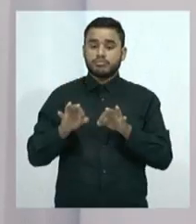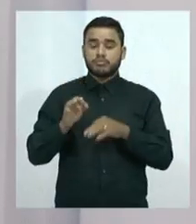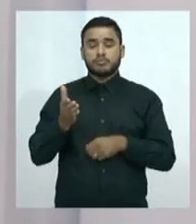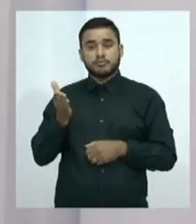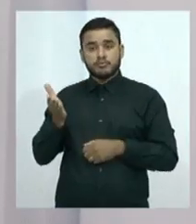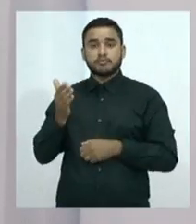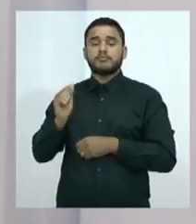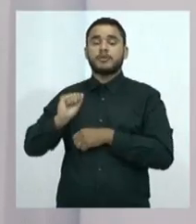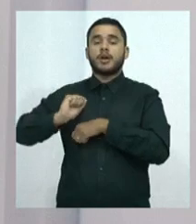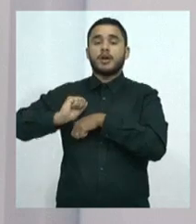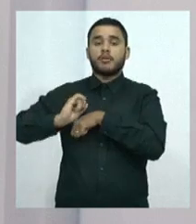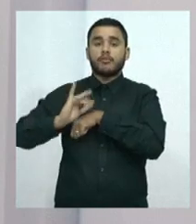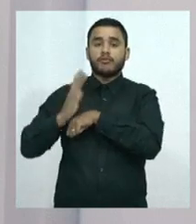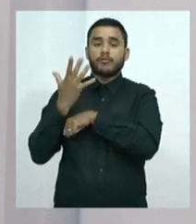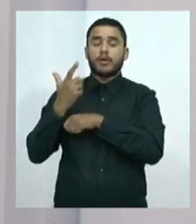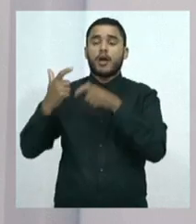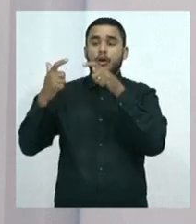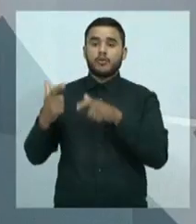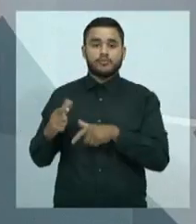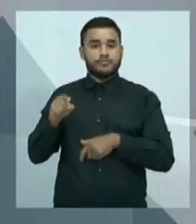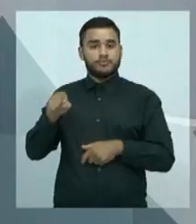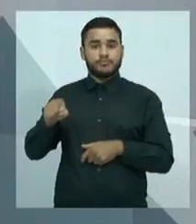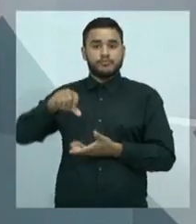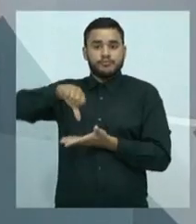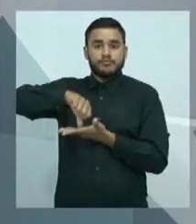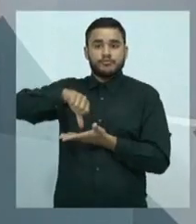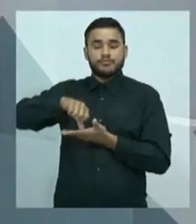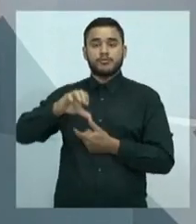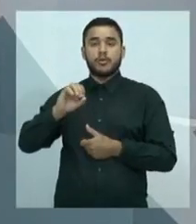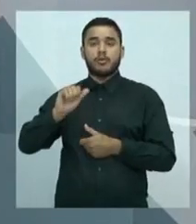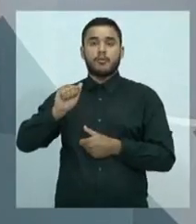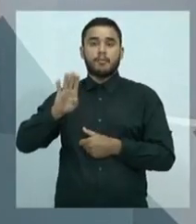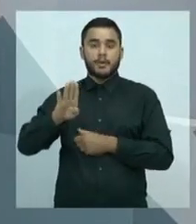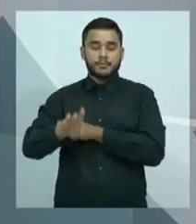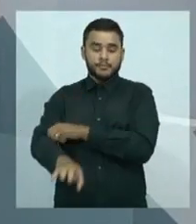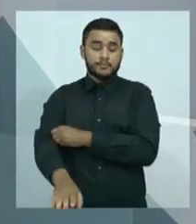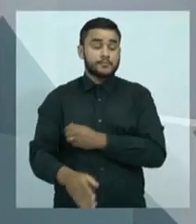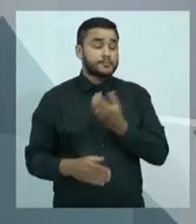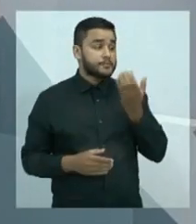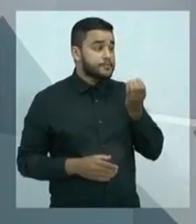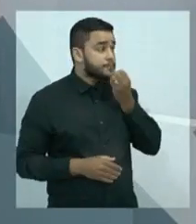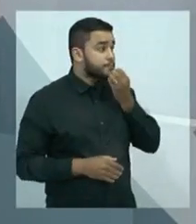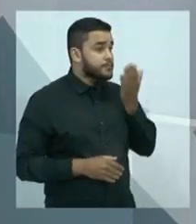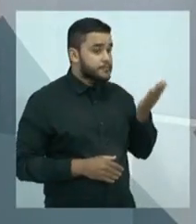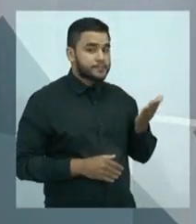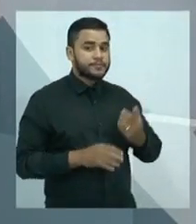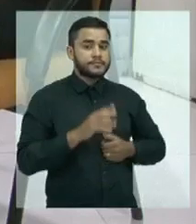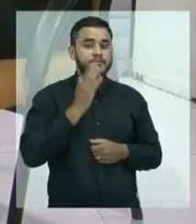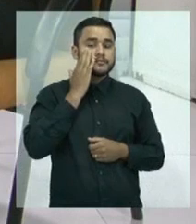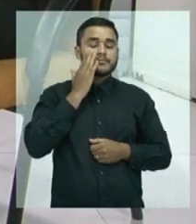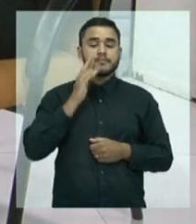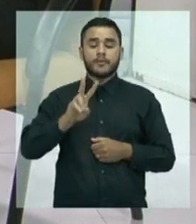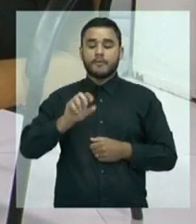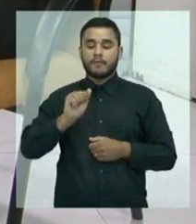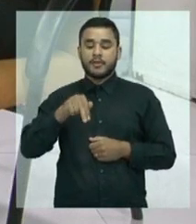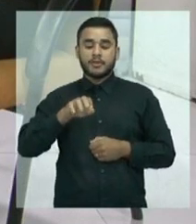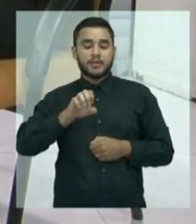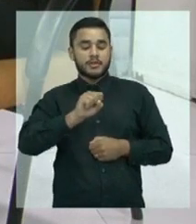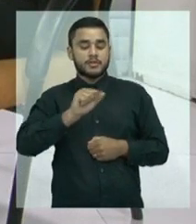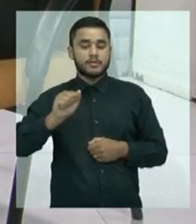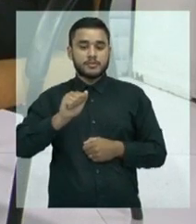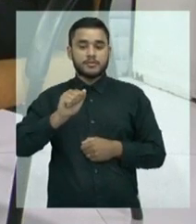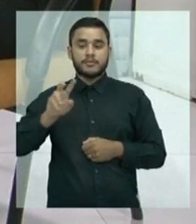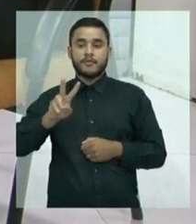que é presidente da Comissão de Políticas Públicas sobre Drogas da OAB do Ceará. Doutora Vanessa, obrigado pela sua